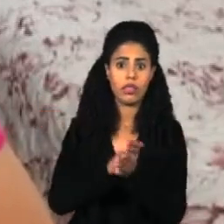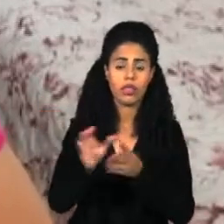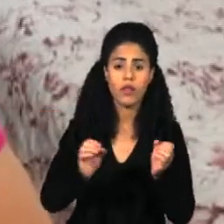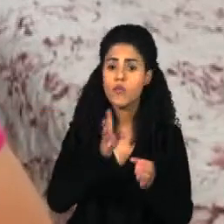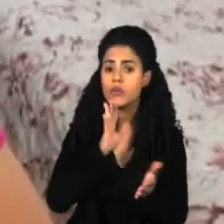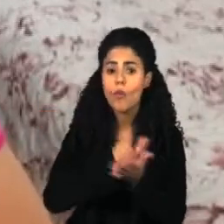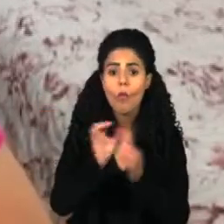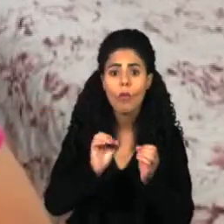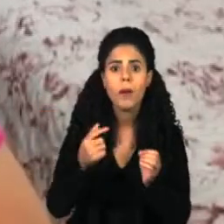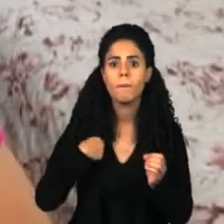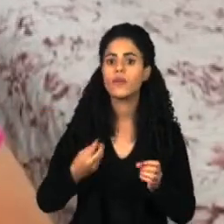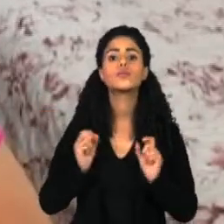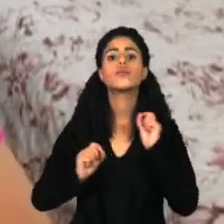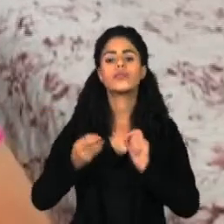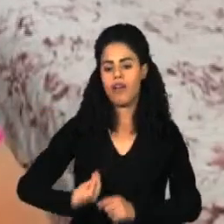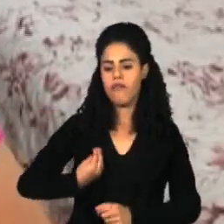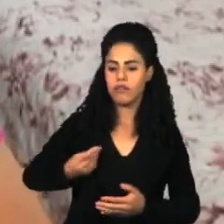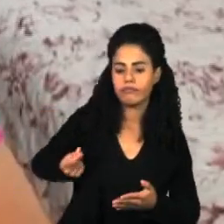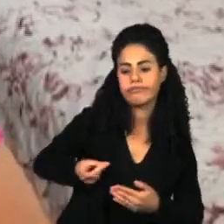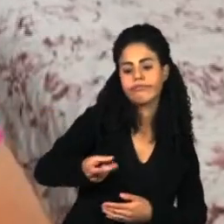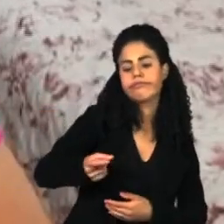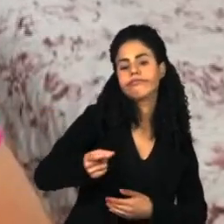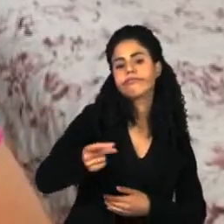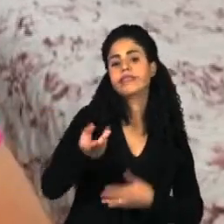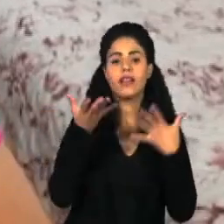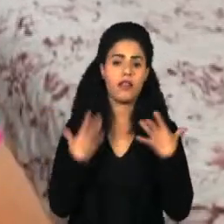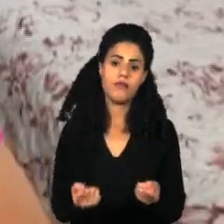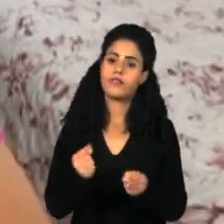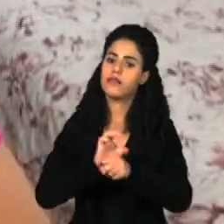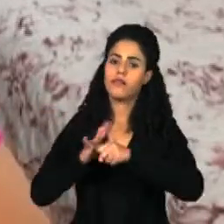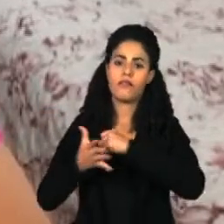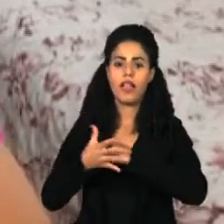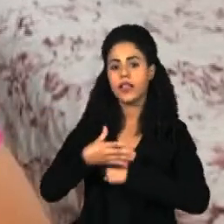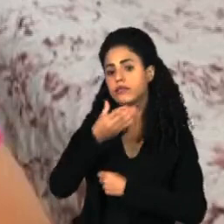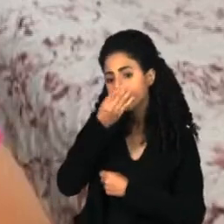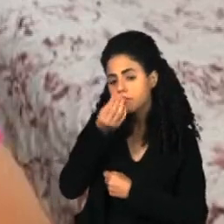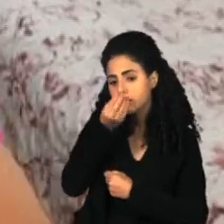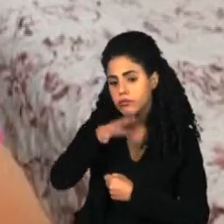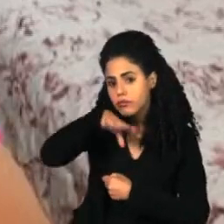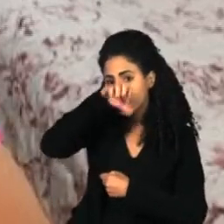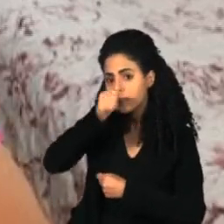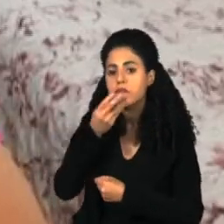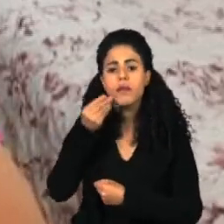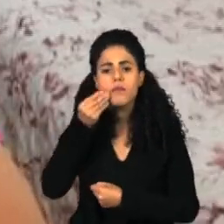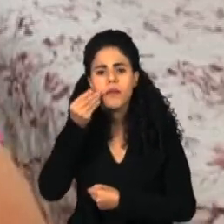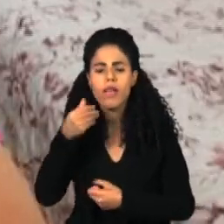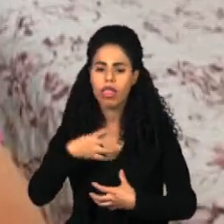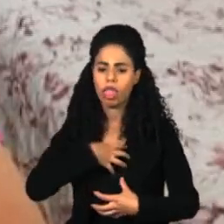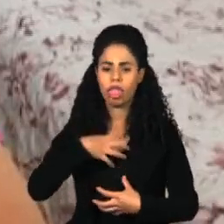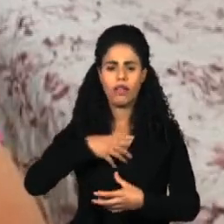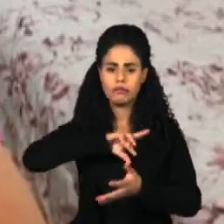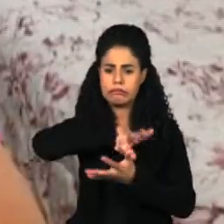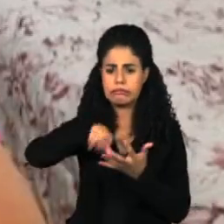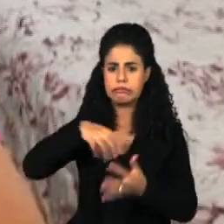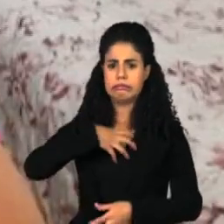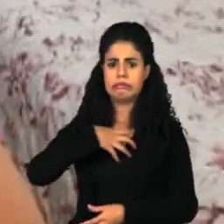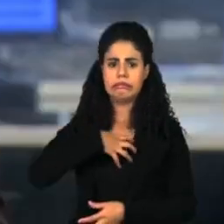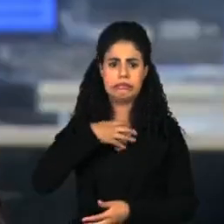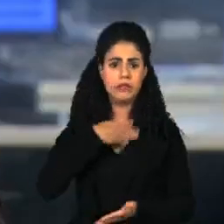que eu posso viver com isso para o resto da vida, e que eu vou ter que aceitar ficar sem olfato, sem paladar, sem sentir esses prazeres da vida aí.